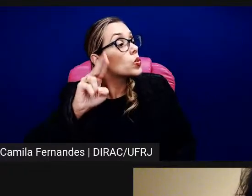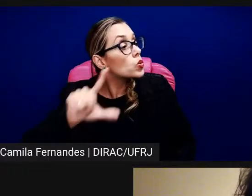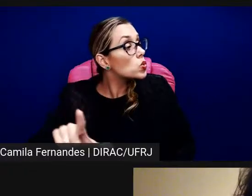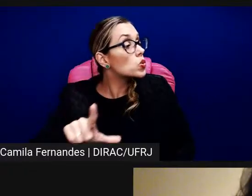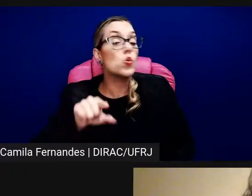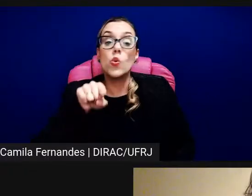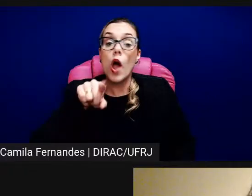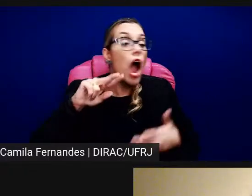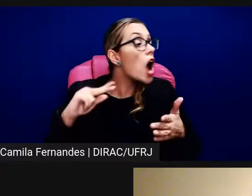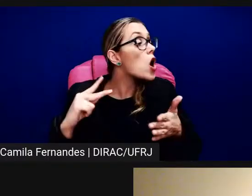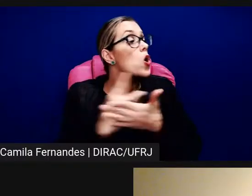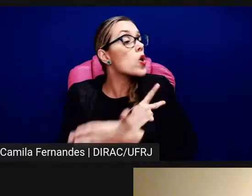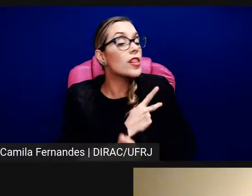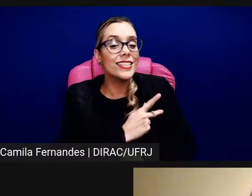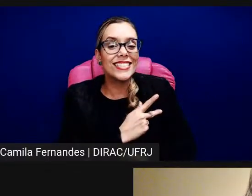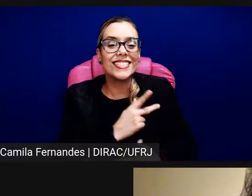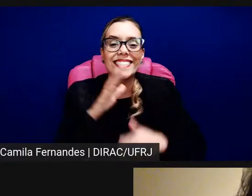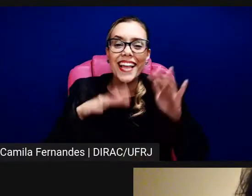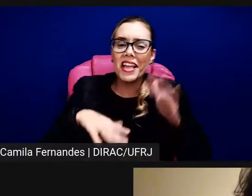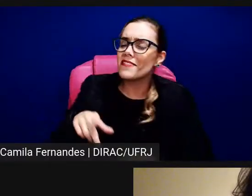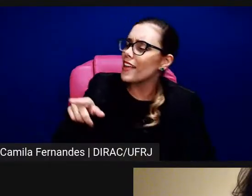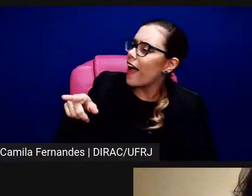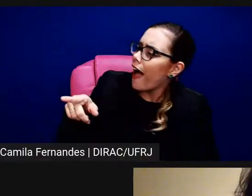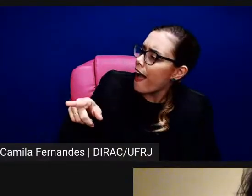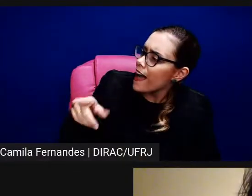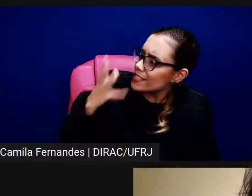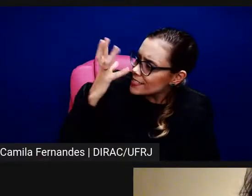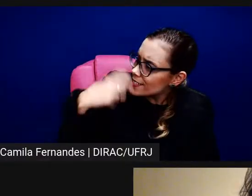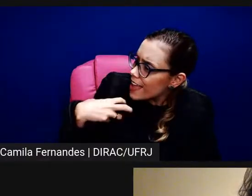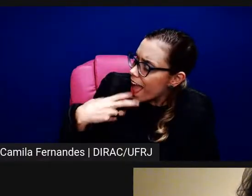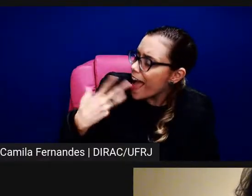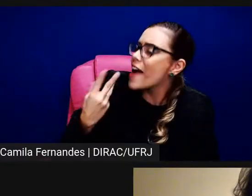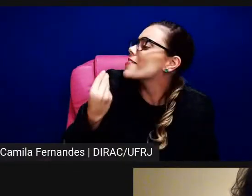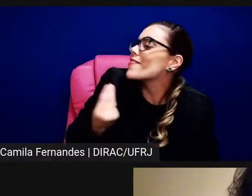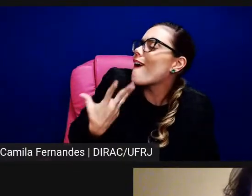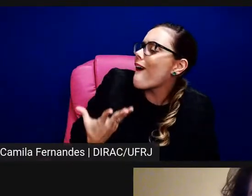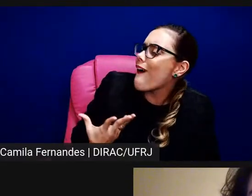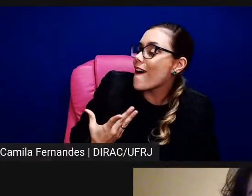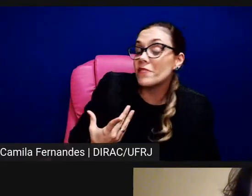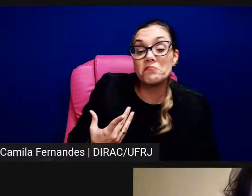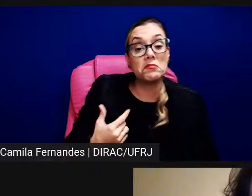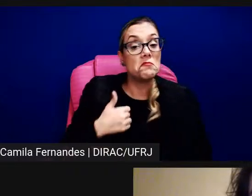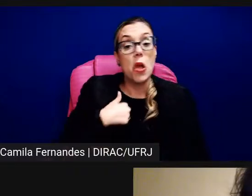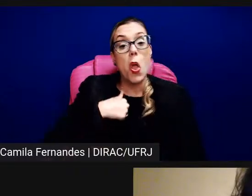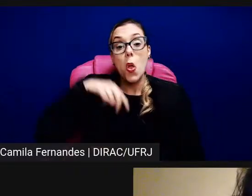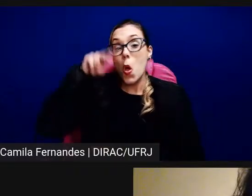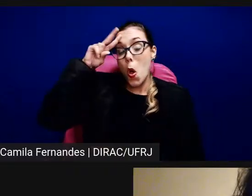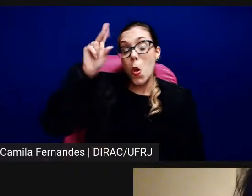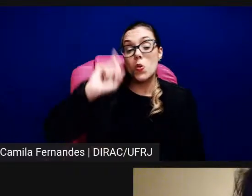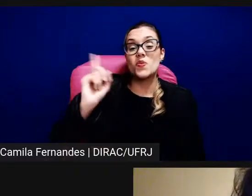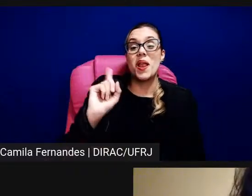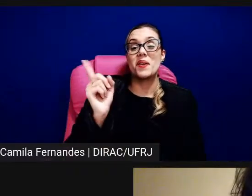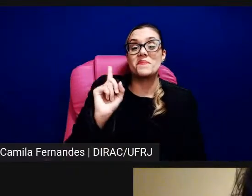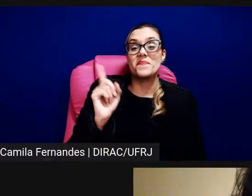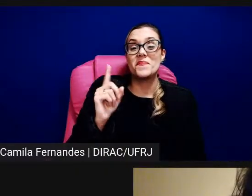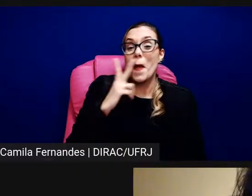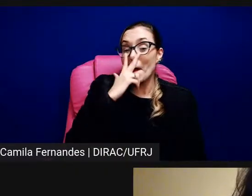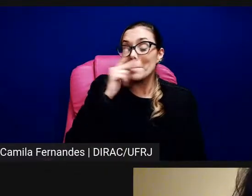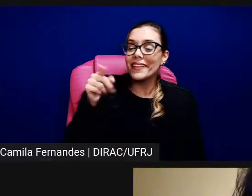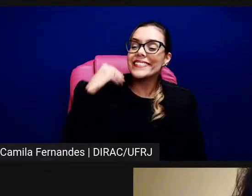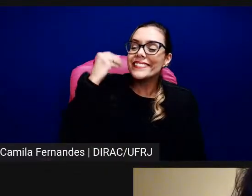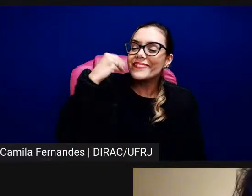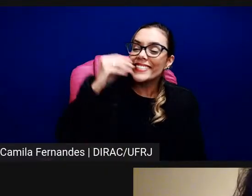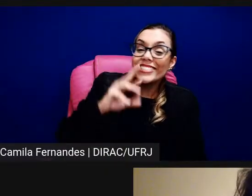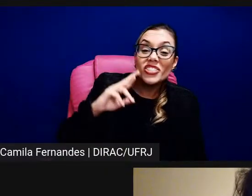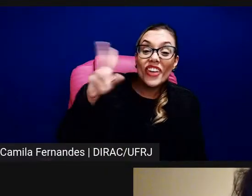e, é diferente do que eu lembrava, ou do que a performer lembrava, e a pessoa chega e ela tem uma outra experiência, porque para começar ela não vai para o